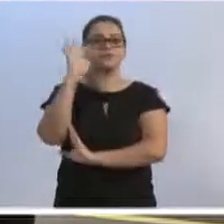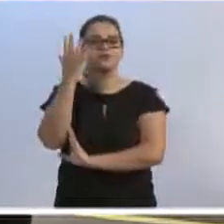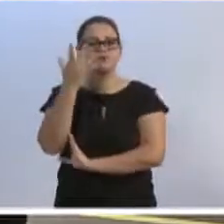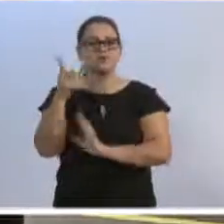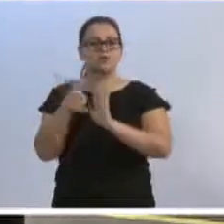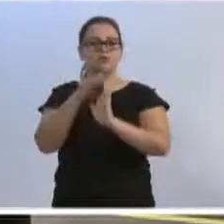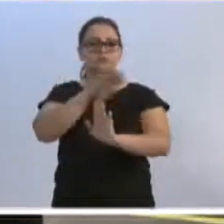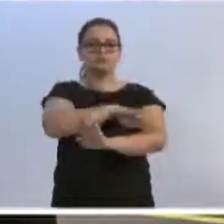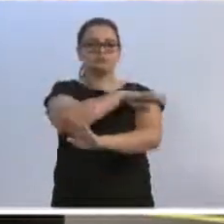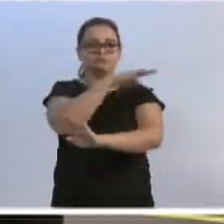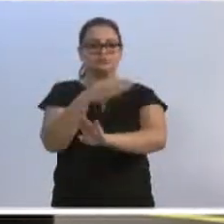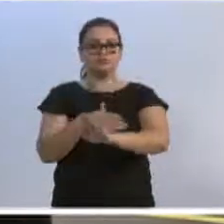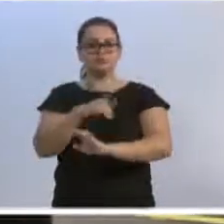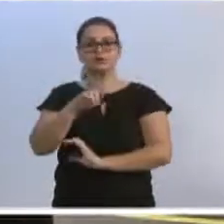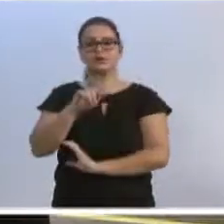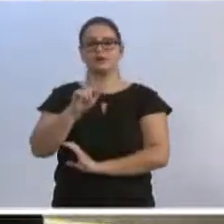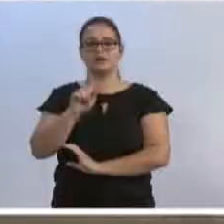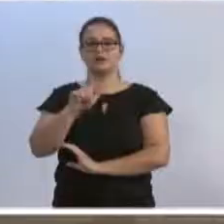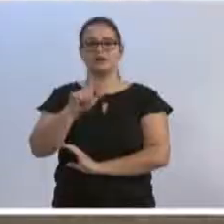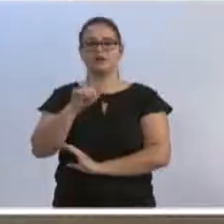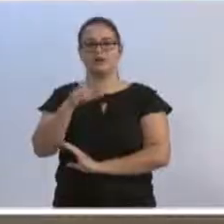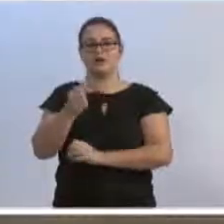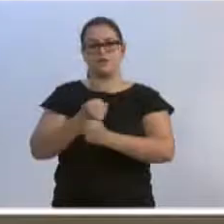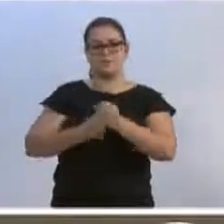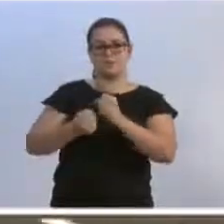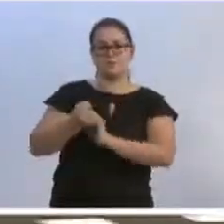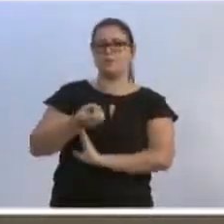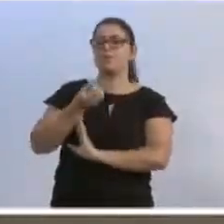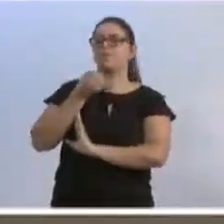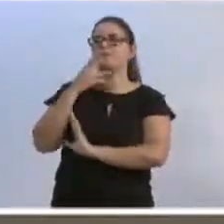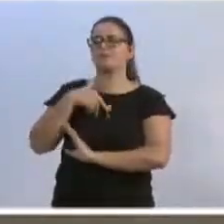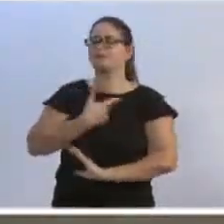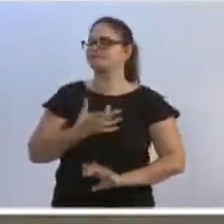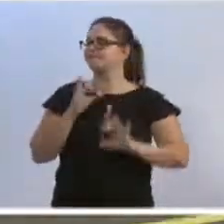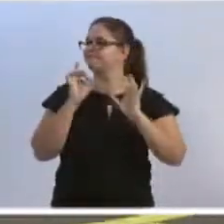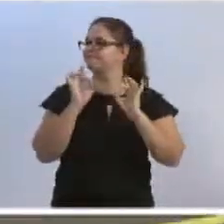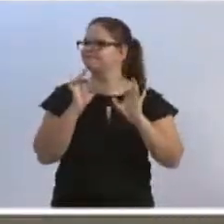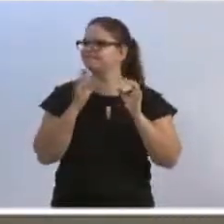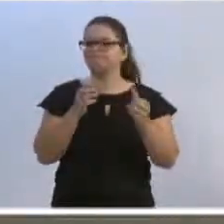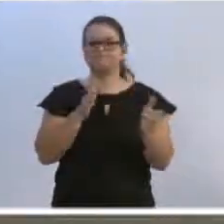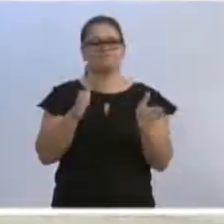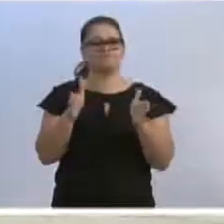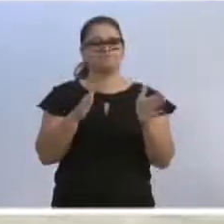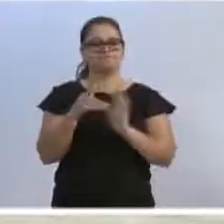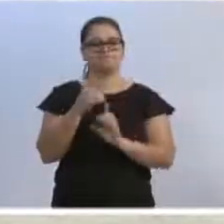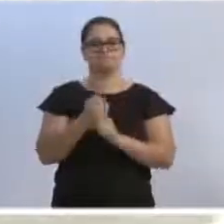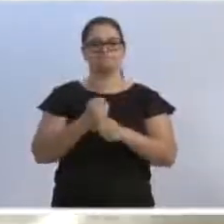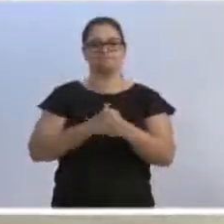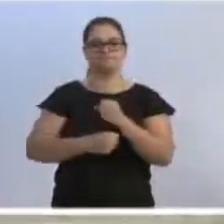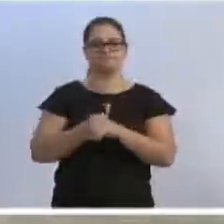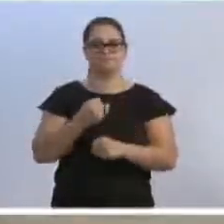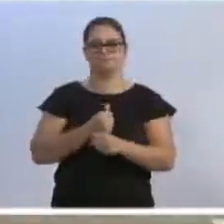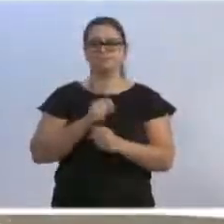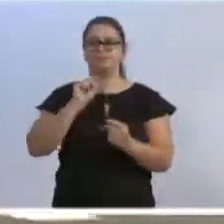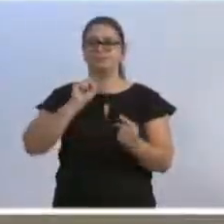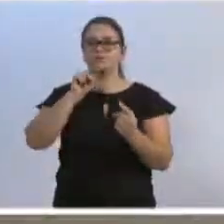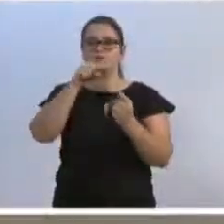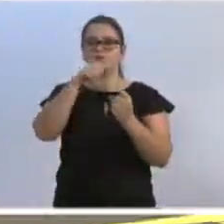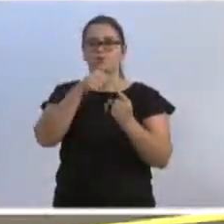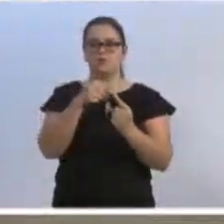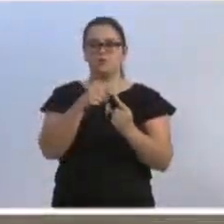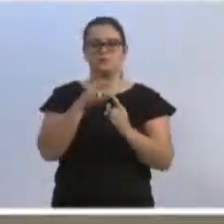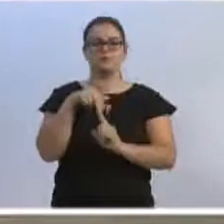o ginásio do Galegão, como ano passado foi muito bom, isso foi muito especial para nós na temporada de 2017. O nosso objetivo é que a gente